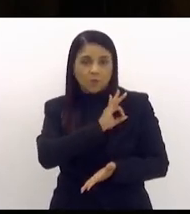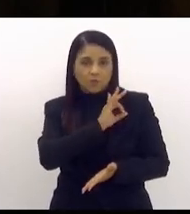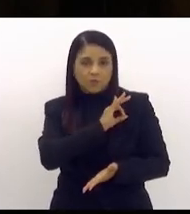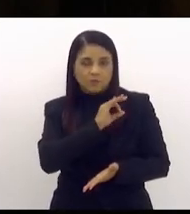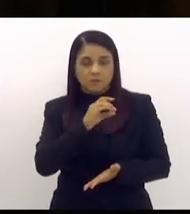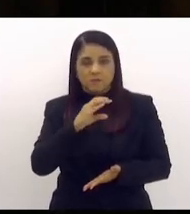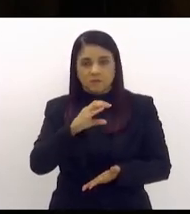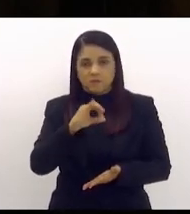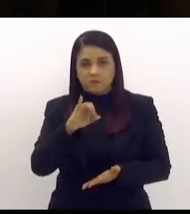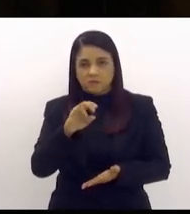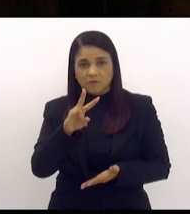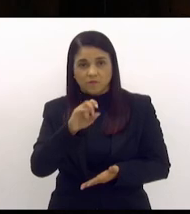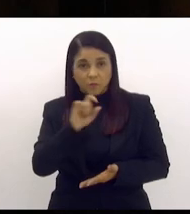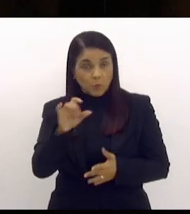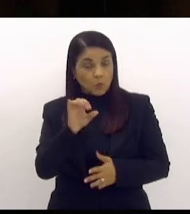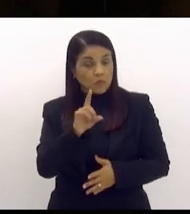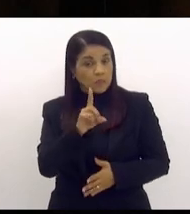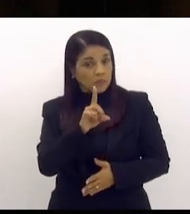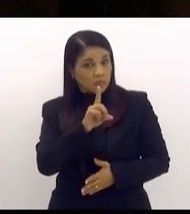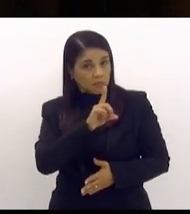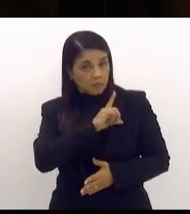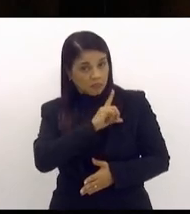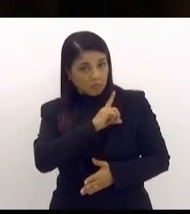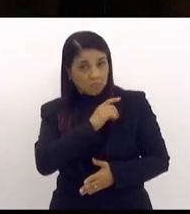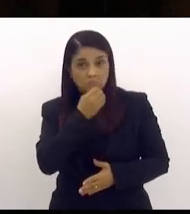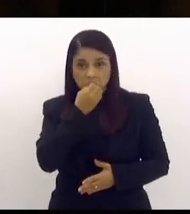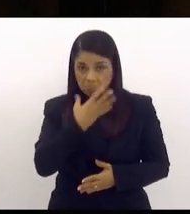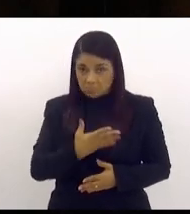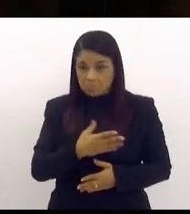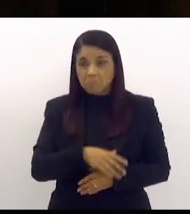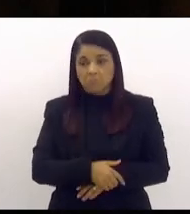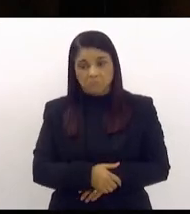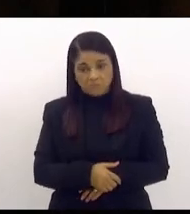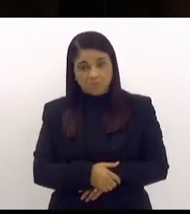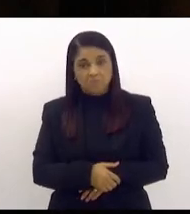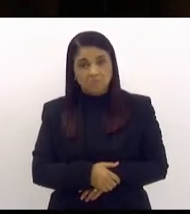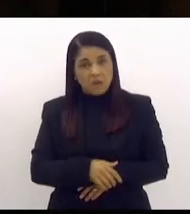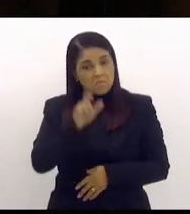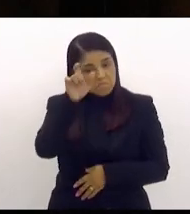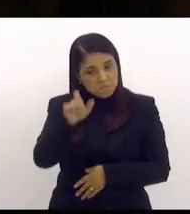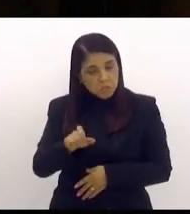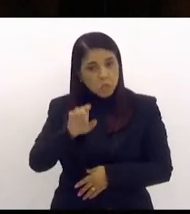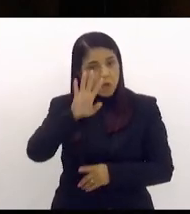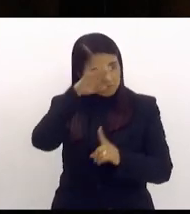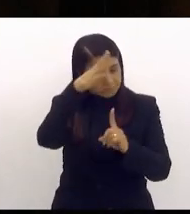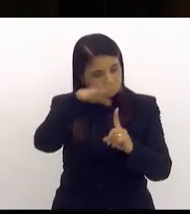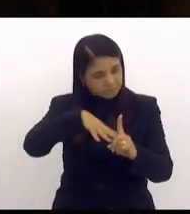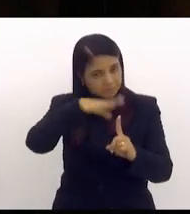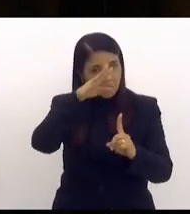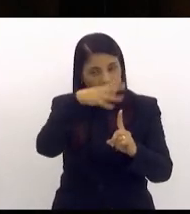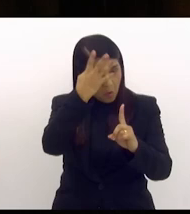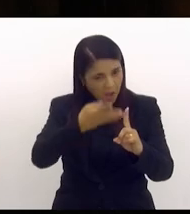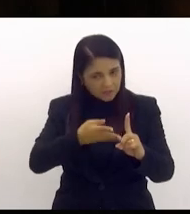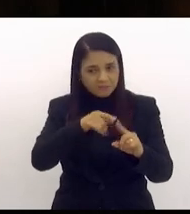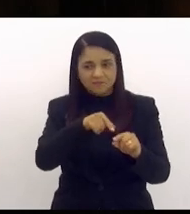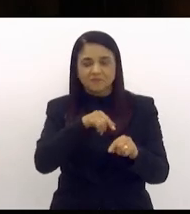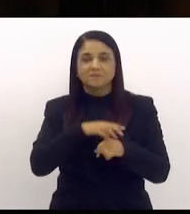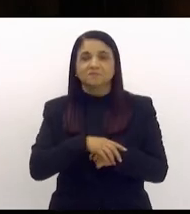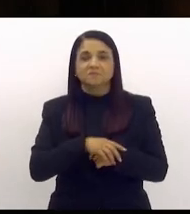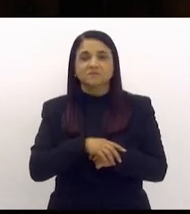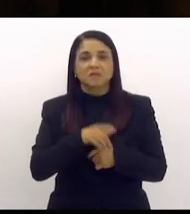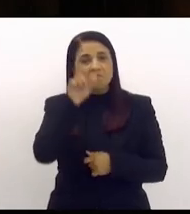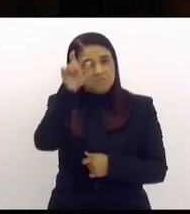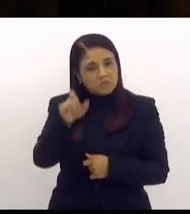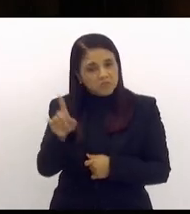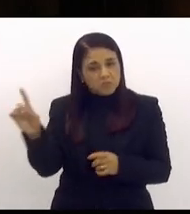é um delegado de bem é uma pessoa honrada é uma pessoa que veio pra